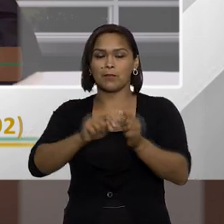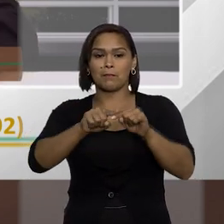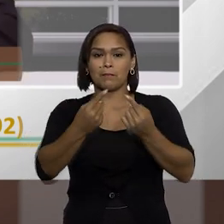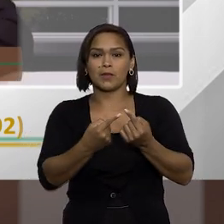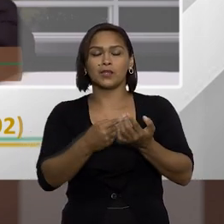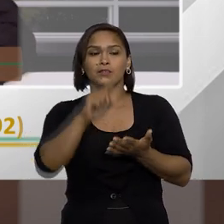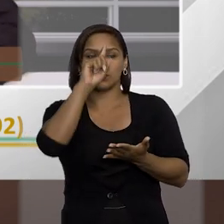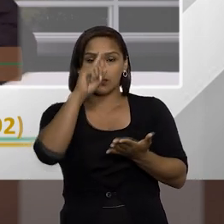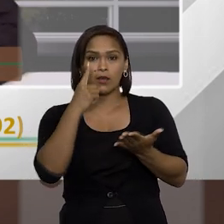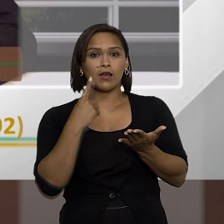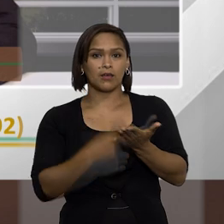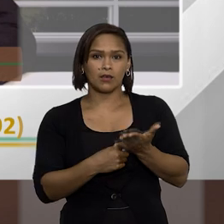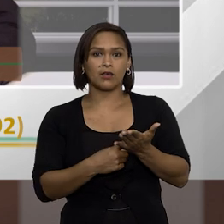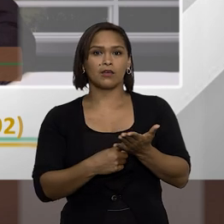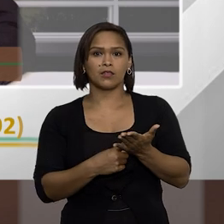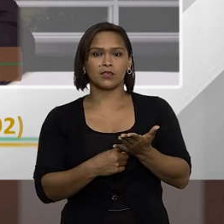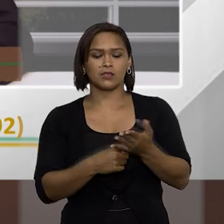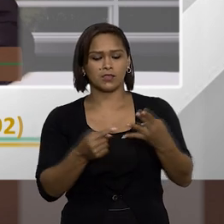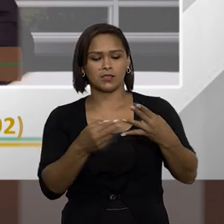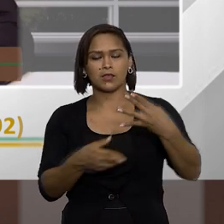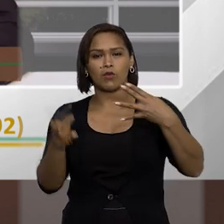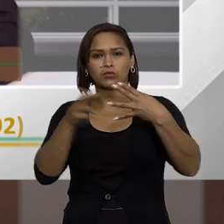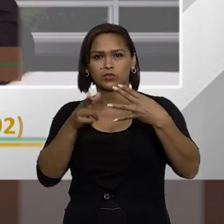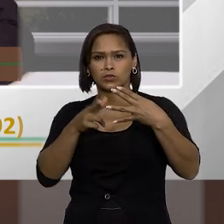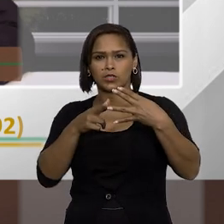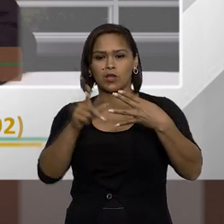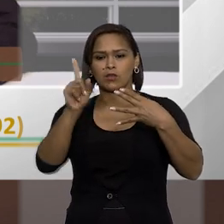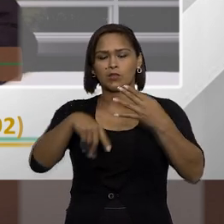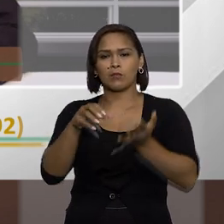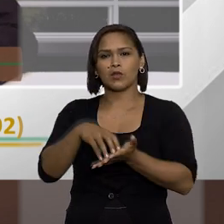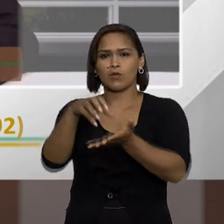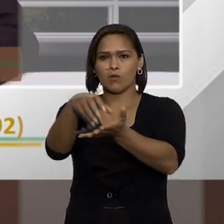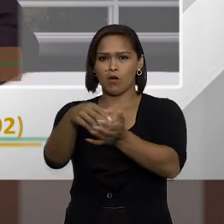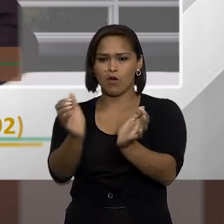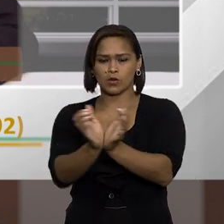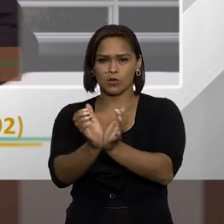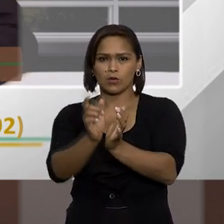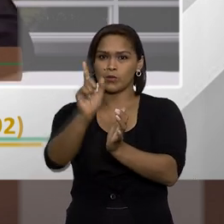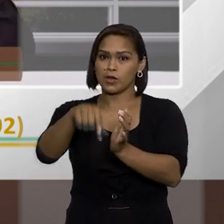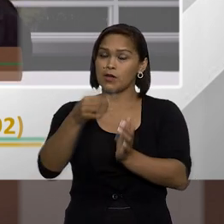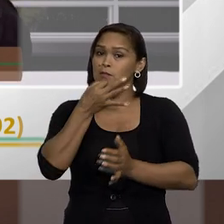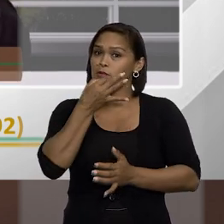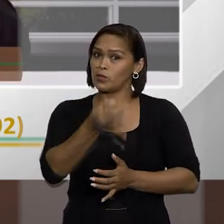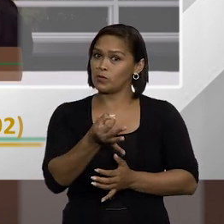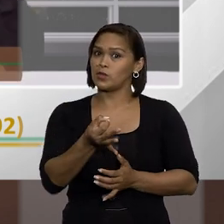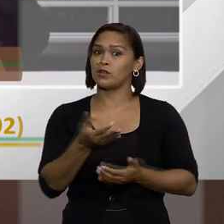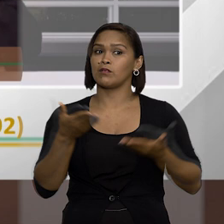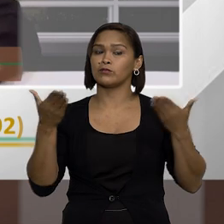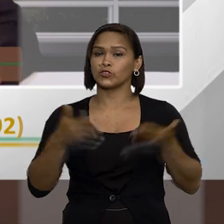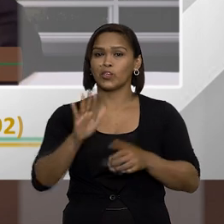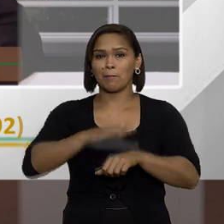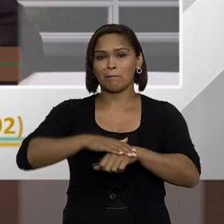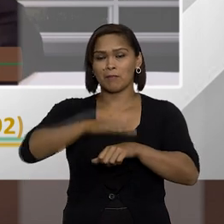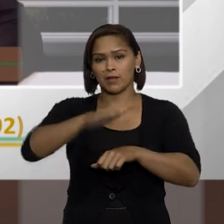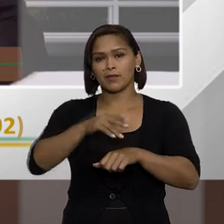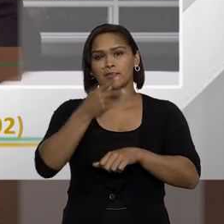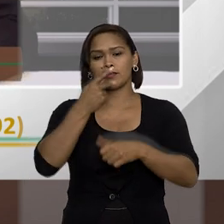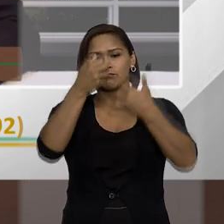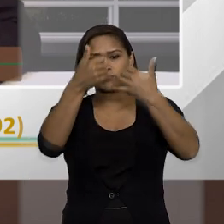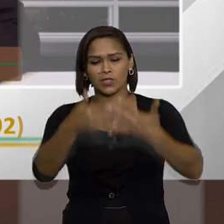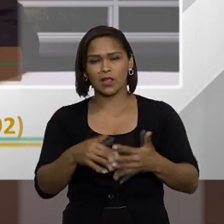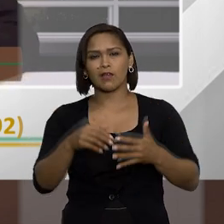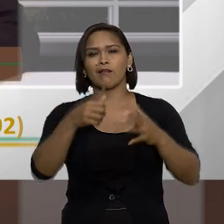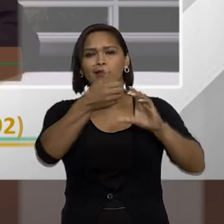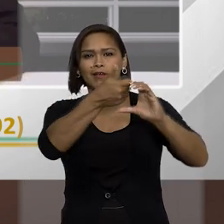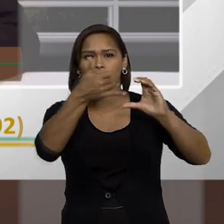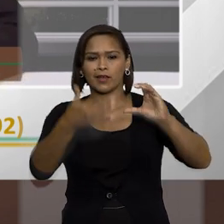Mas, uma decisão de segunda instância, proferida pelo órgão colegiado, na minha opinião, já é mais do que o suficiente